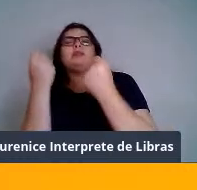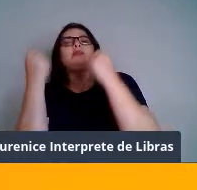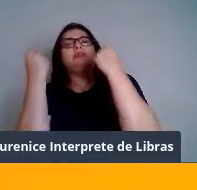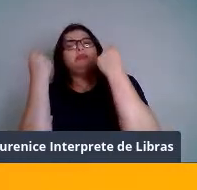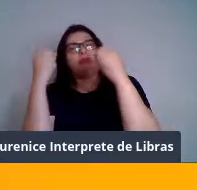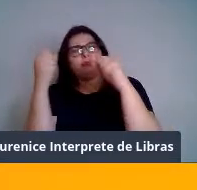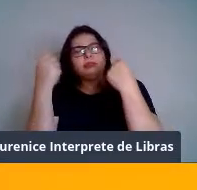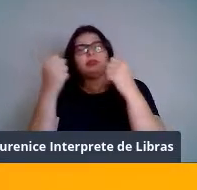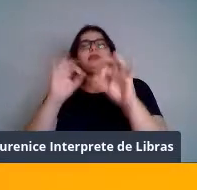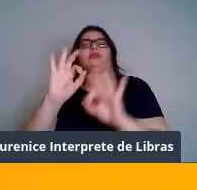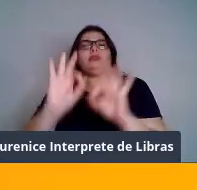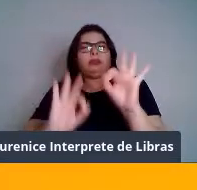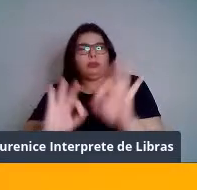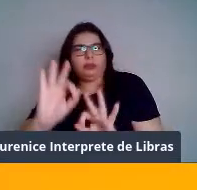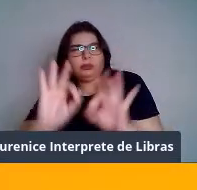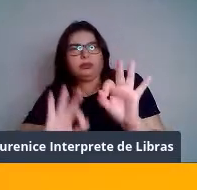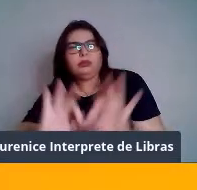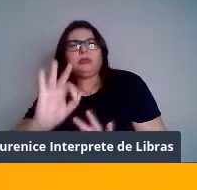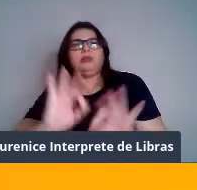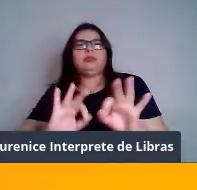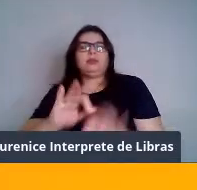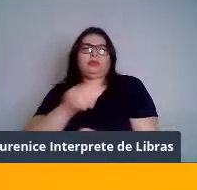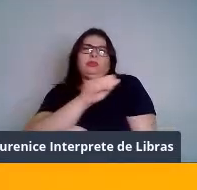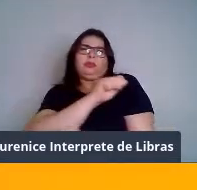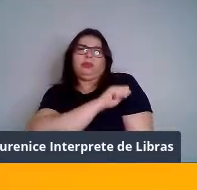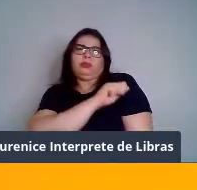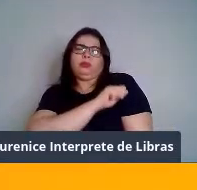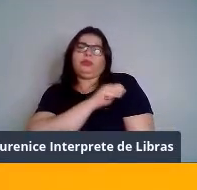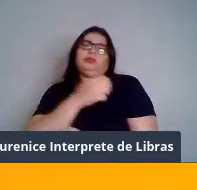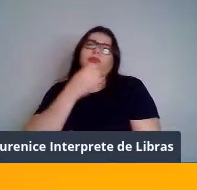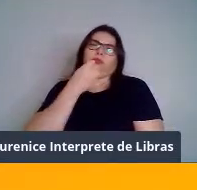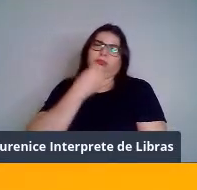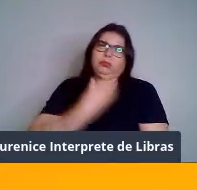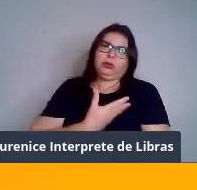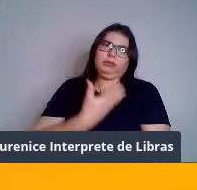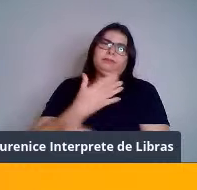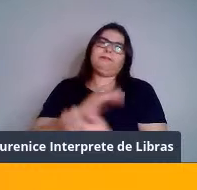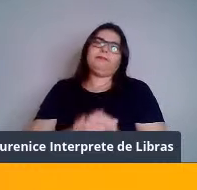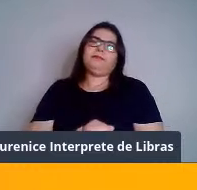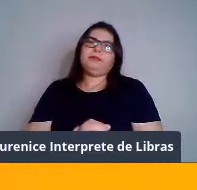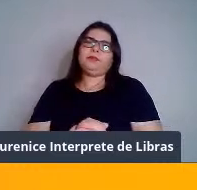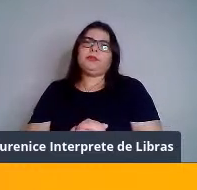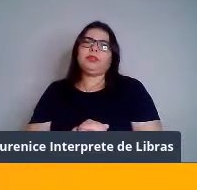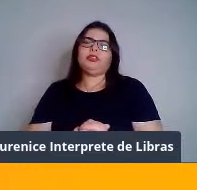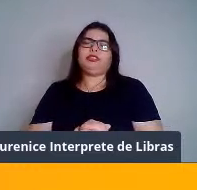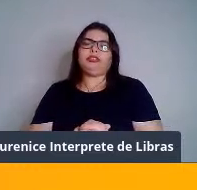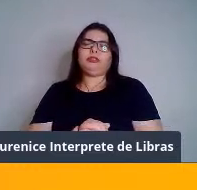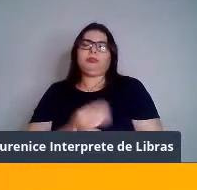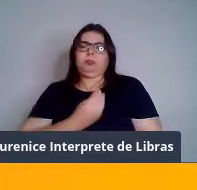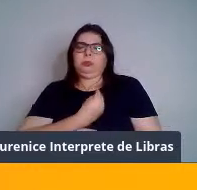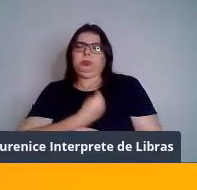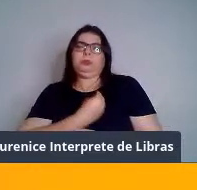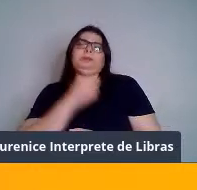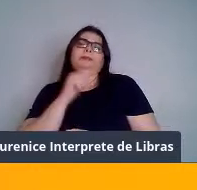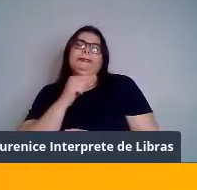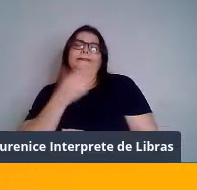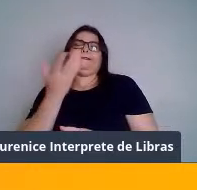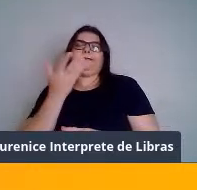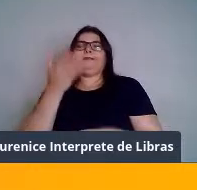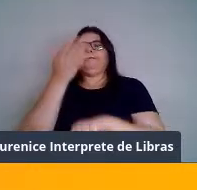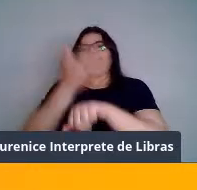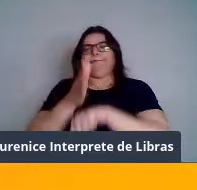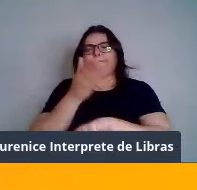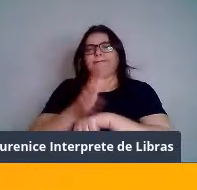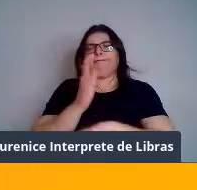já chegue, certo? Aluno bem-estar é aquele aluno que ele está ali, quer praticar, quer